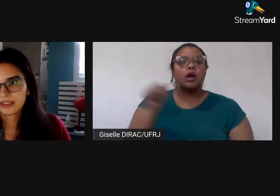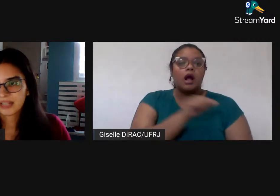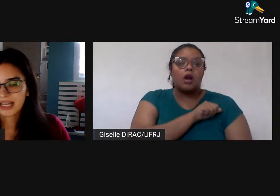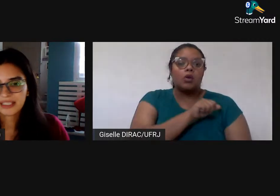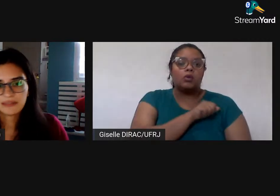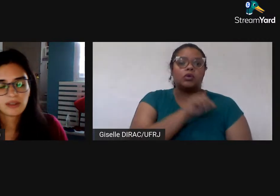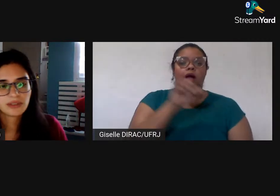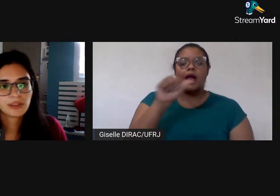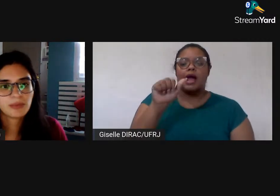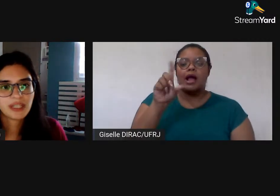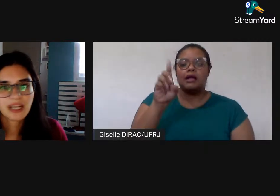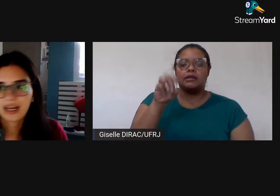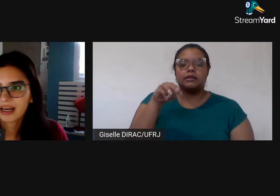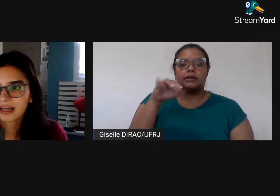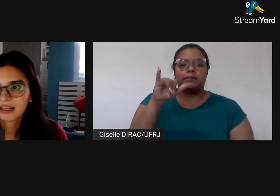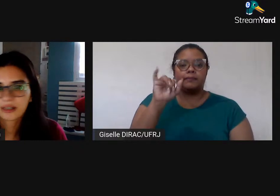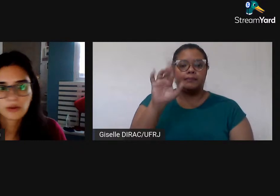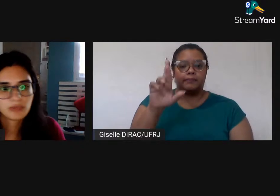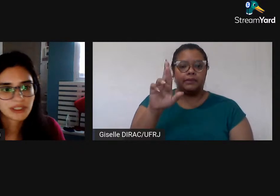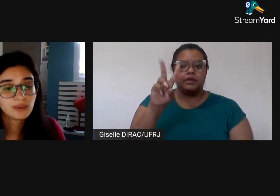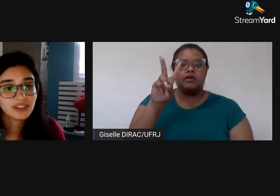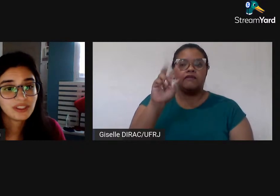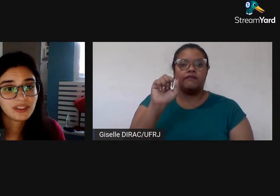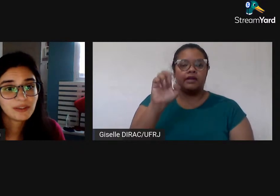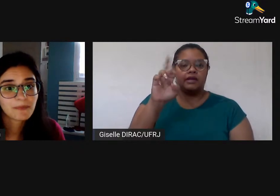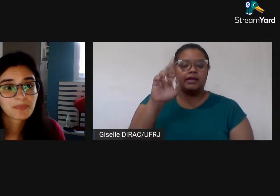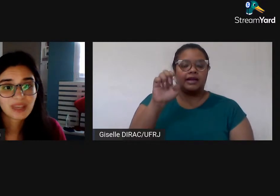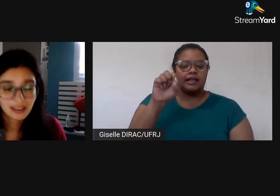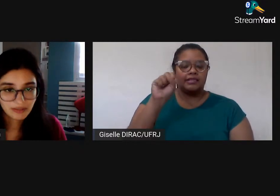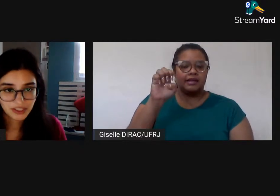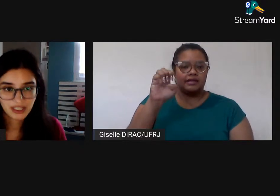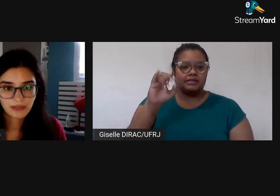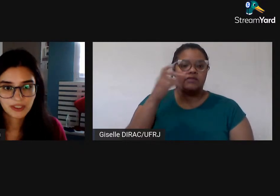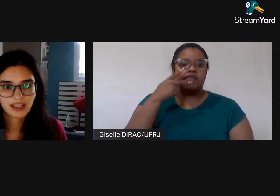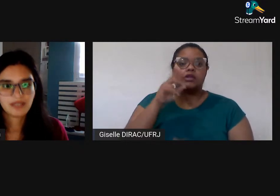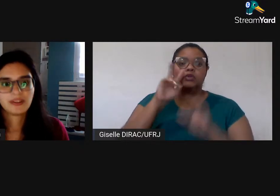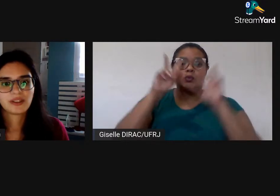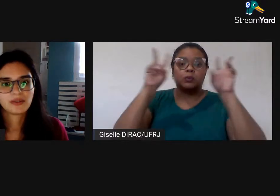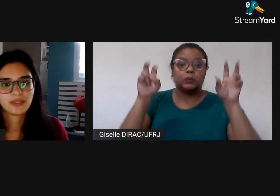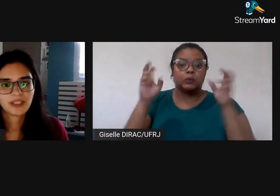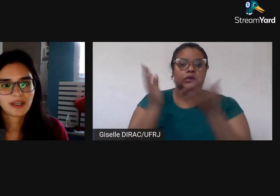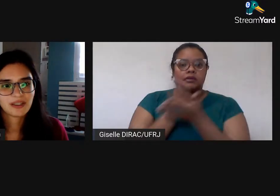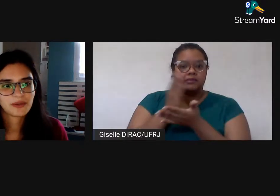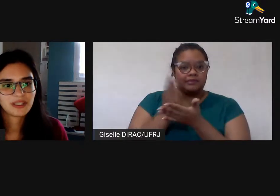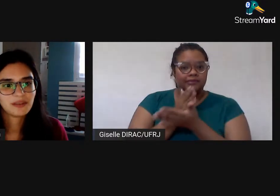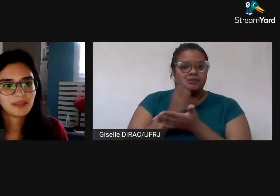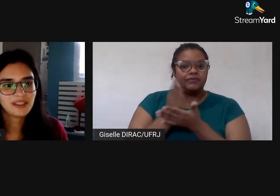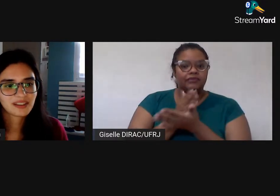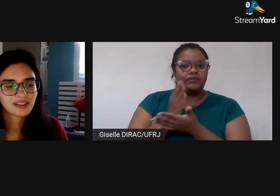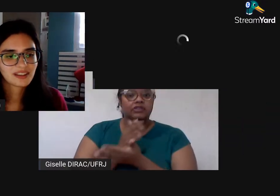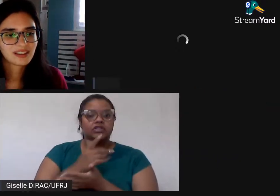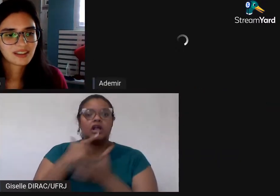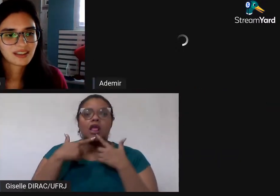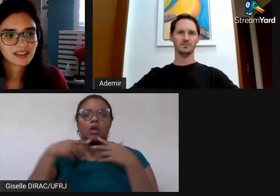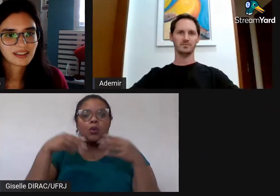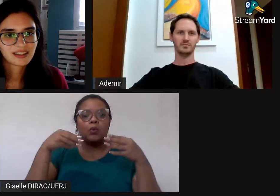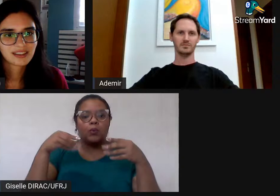Ademir Varanese, falando sobre a comissão de, da revista Linguística Rio. Então, vou chamar aqui o Ademir.